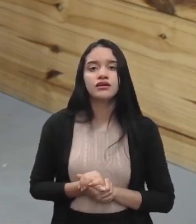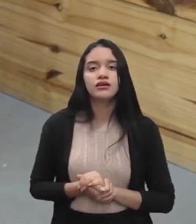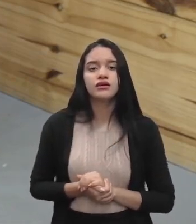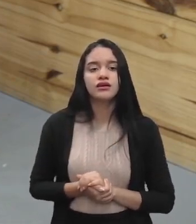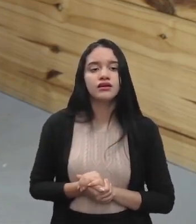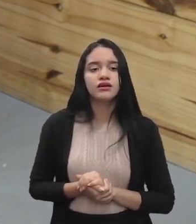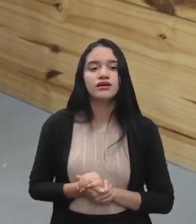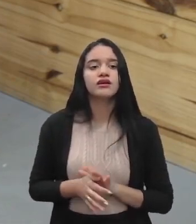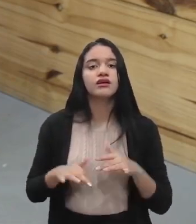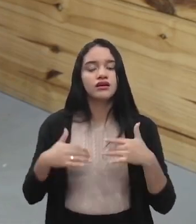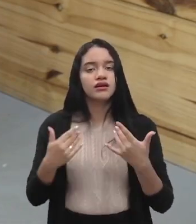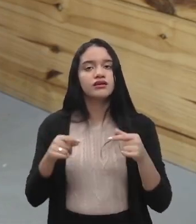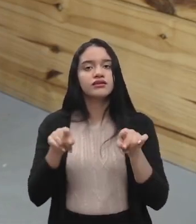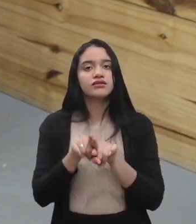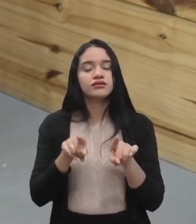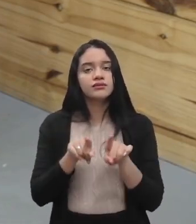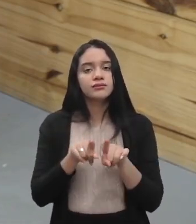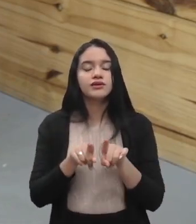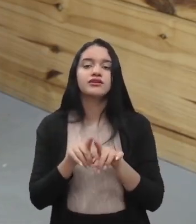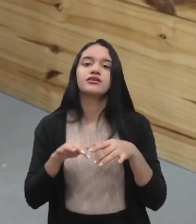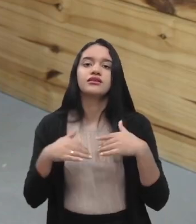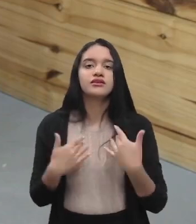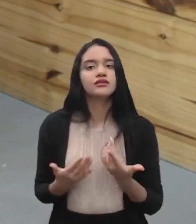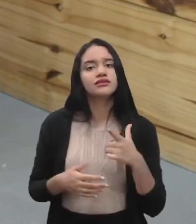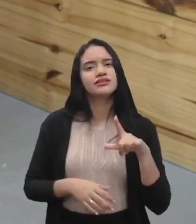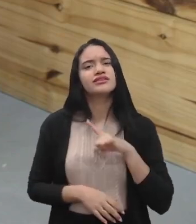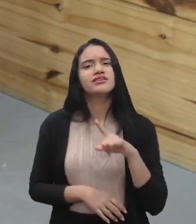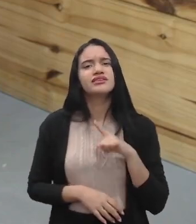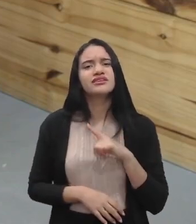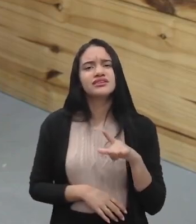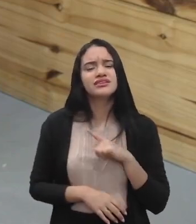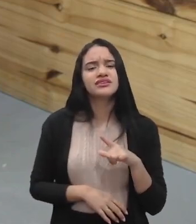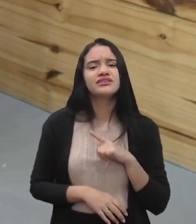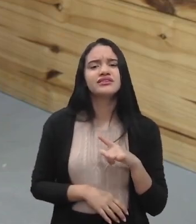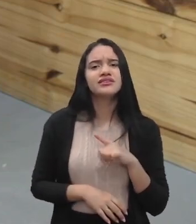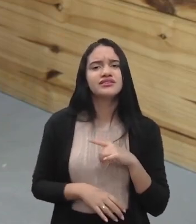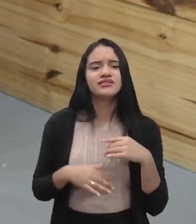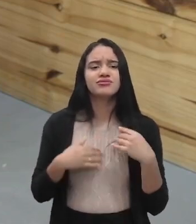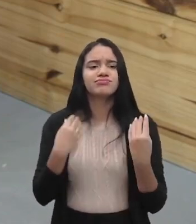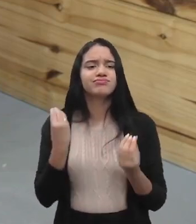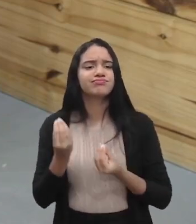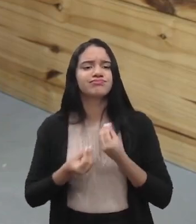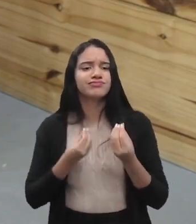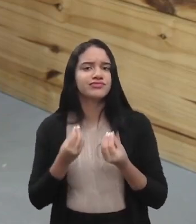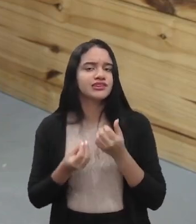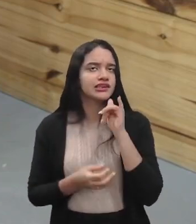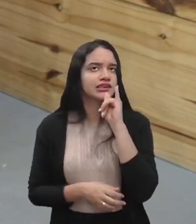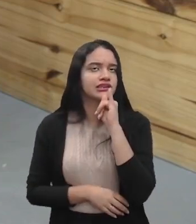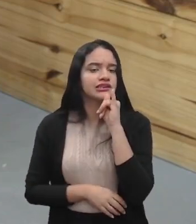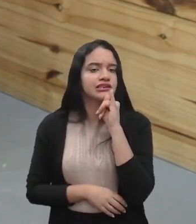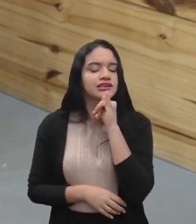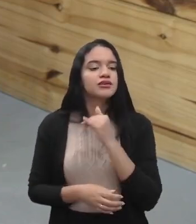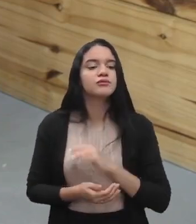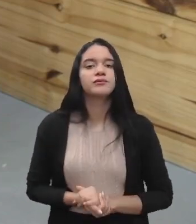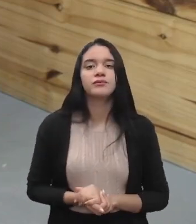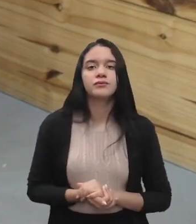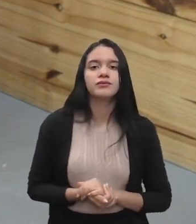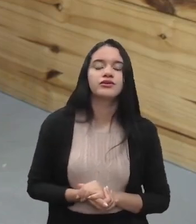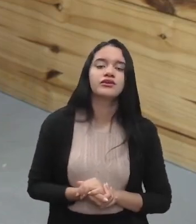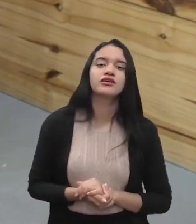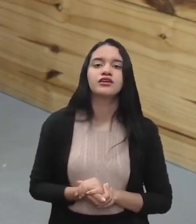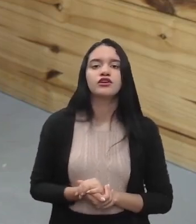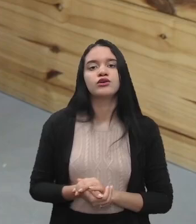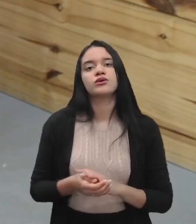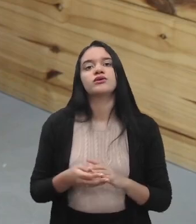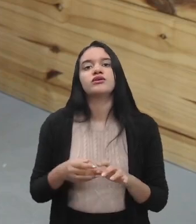Tem que estar preso numa linha de vida, né, tem que estar preso numa corda, num